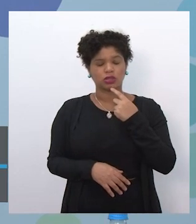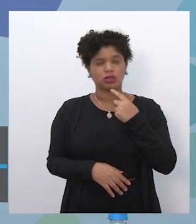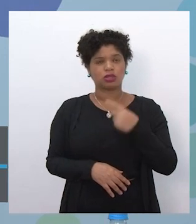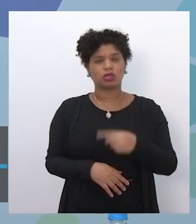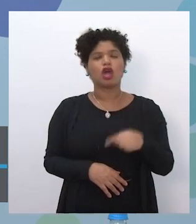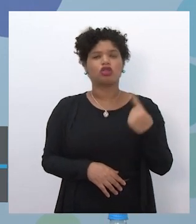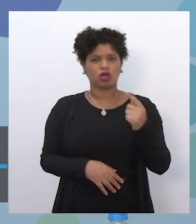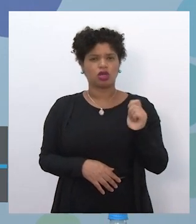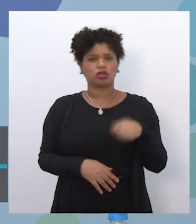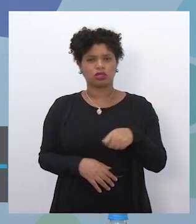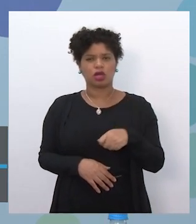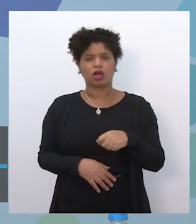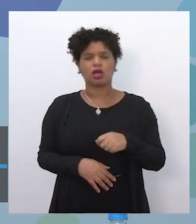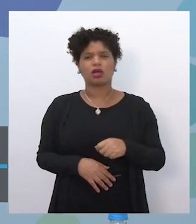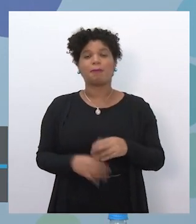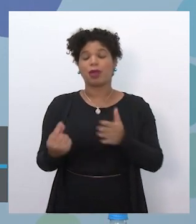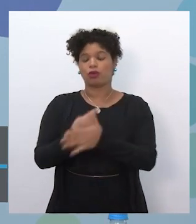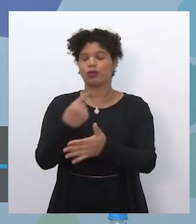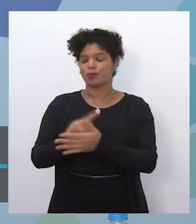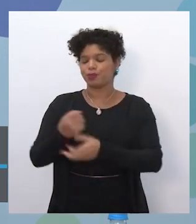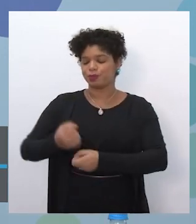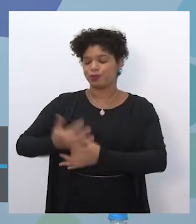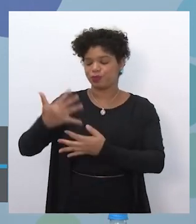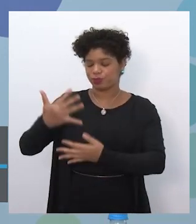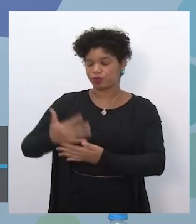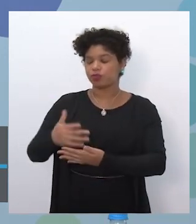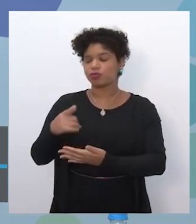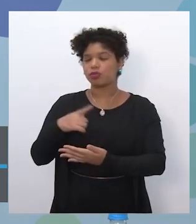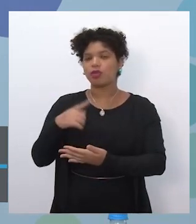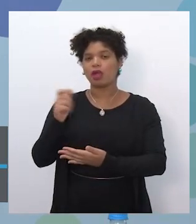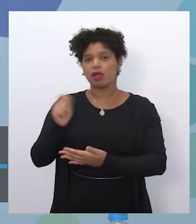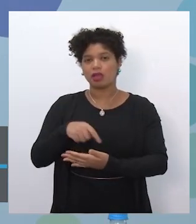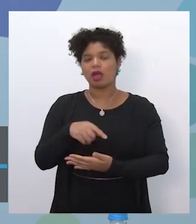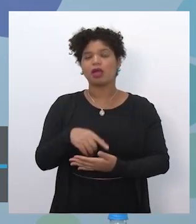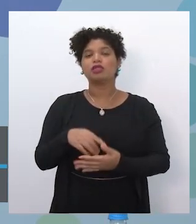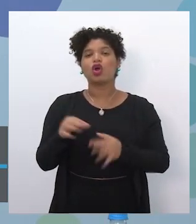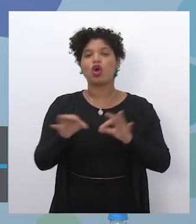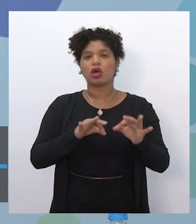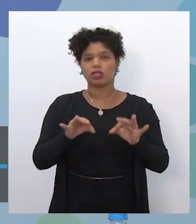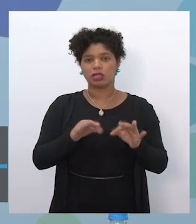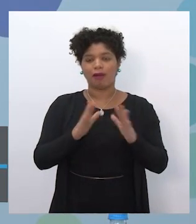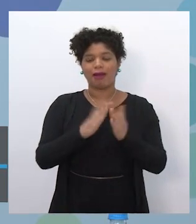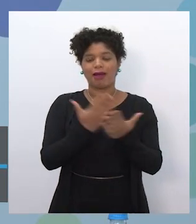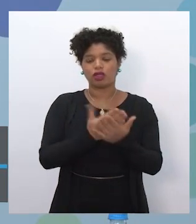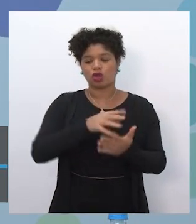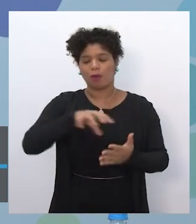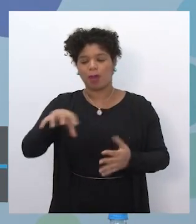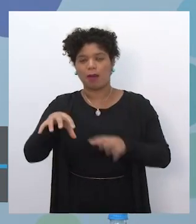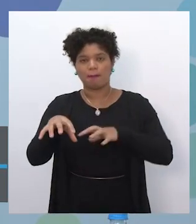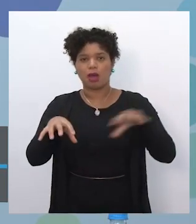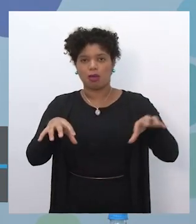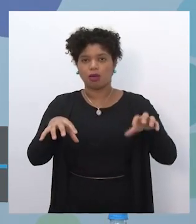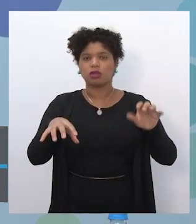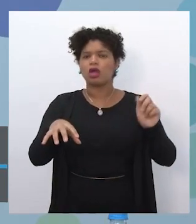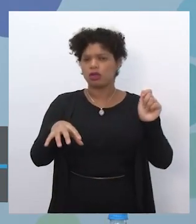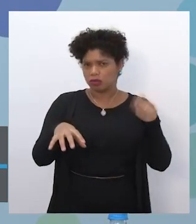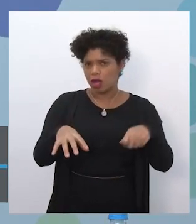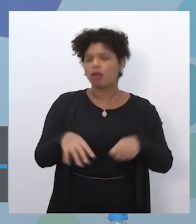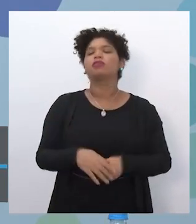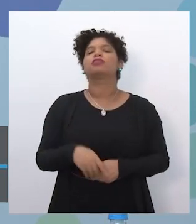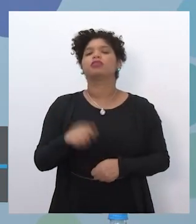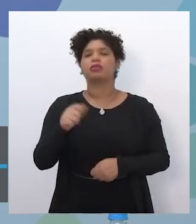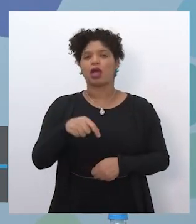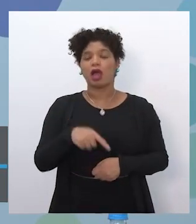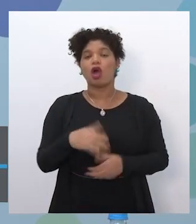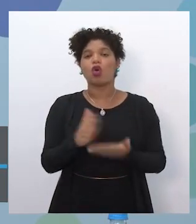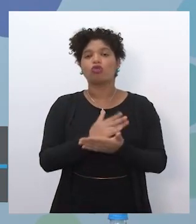podemos ser alocados na escola em que temos aulas atribuídas? Sim. A ideia é justamente manter, inclusive, privilegiar a alocação de